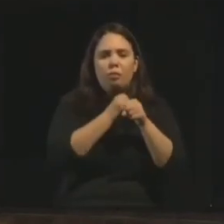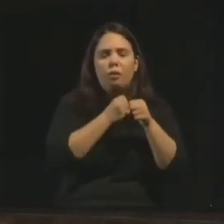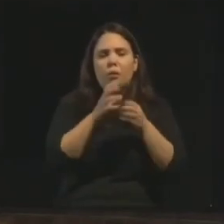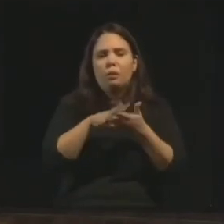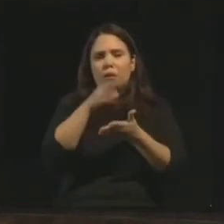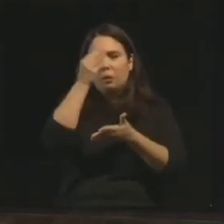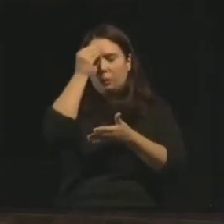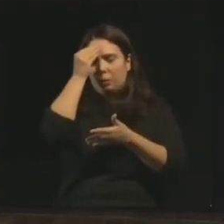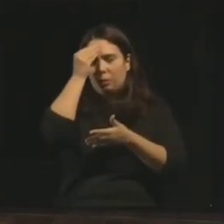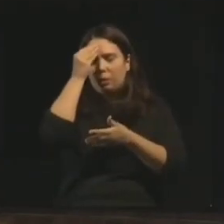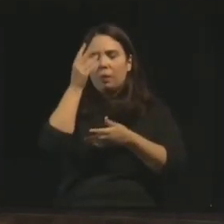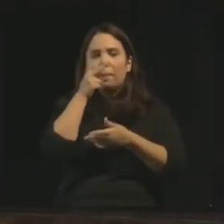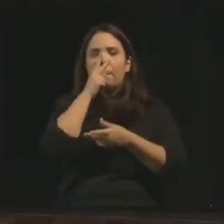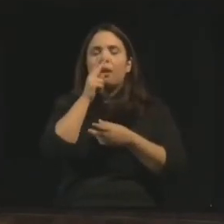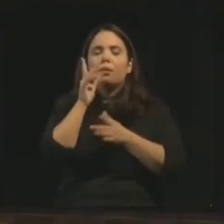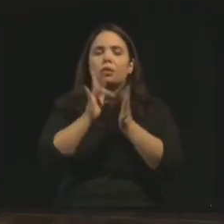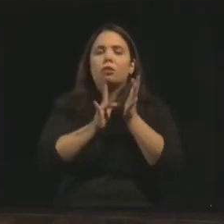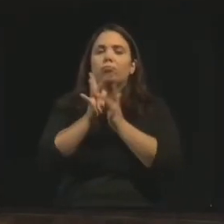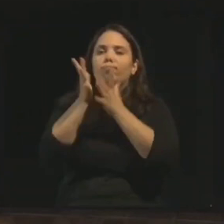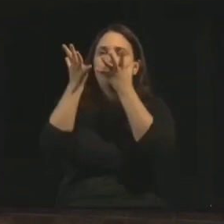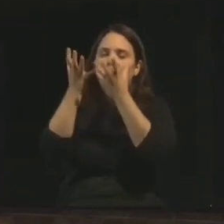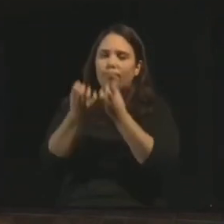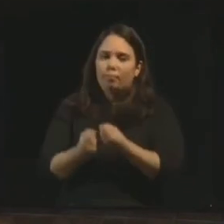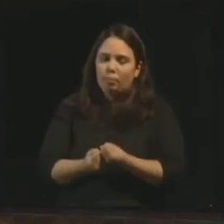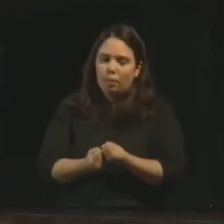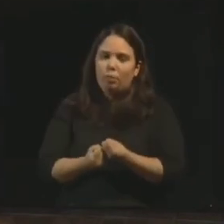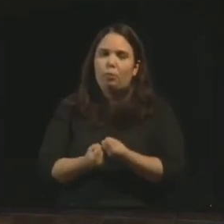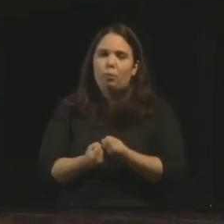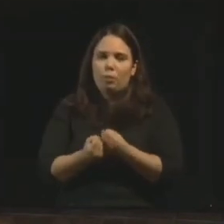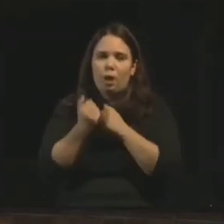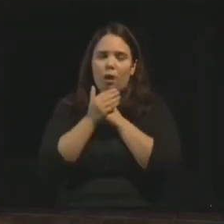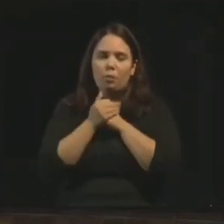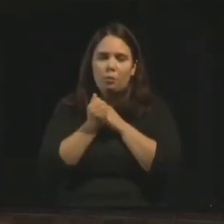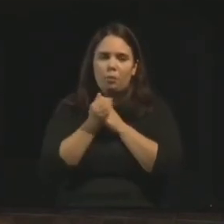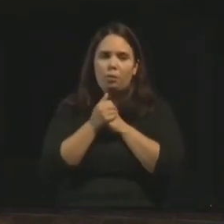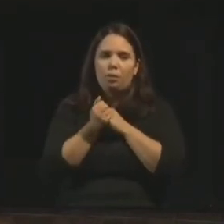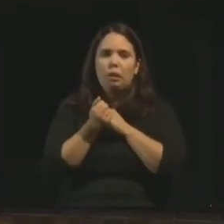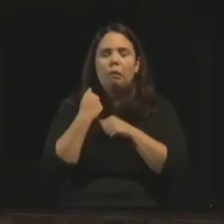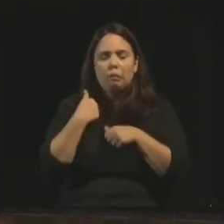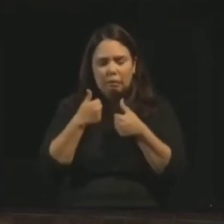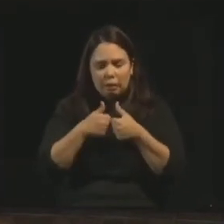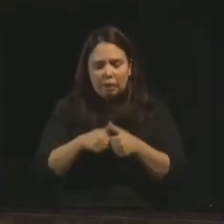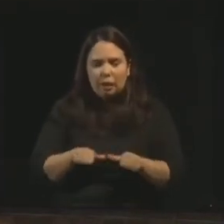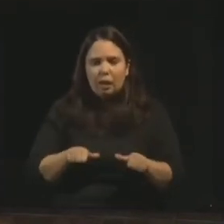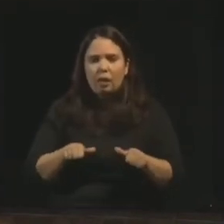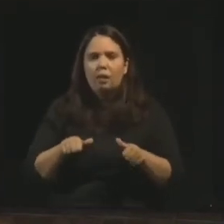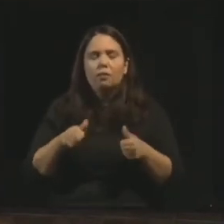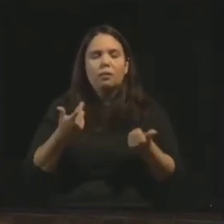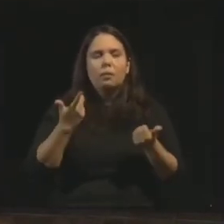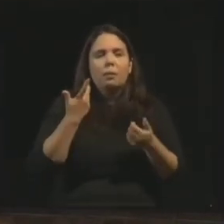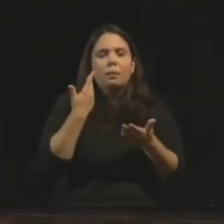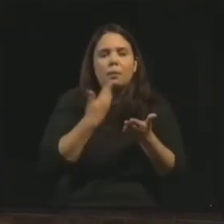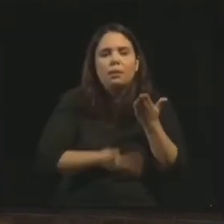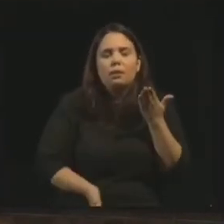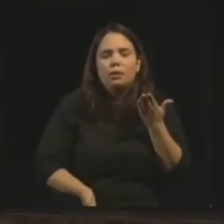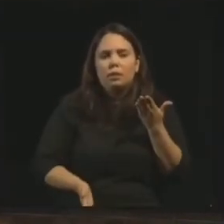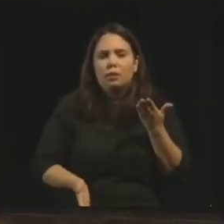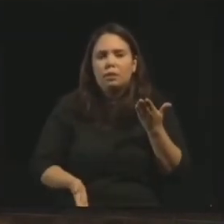e me acolhestes, me recebestes. Estava nu, descoberto,